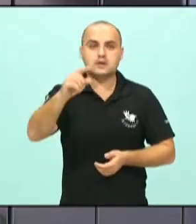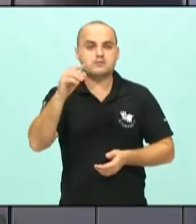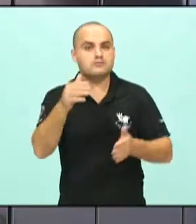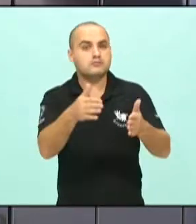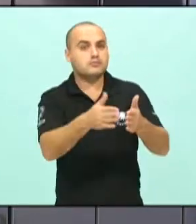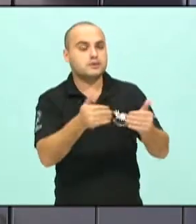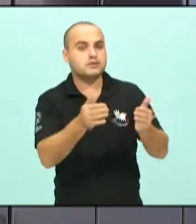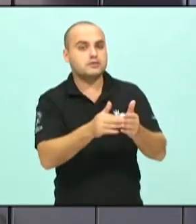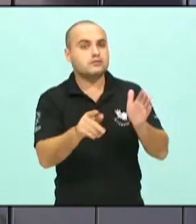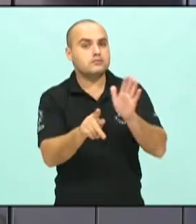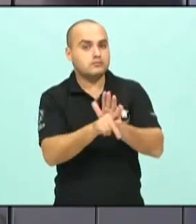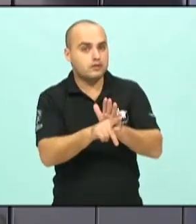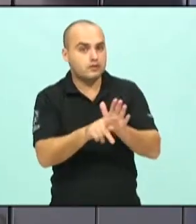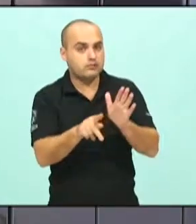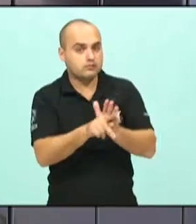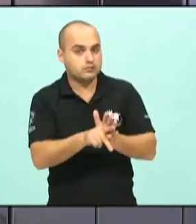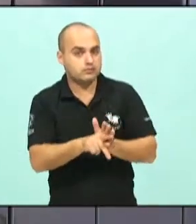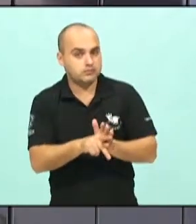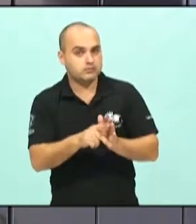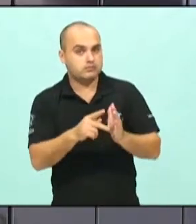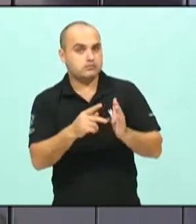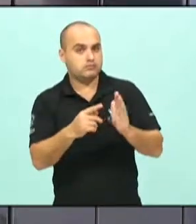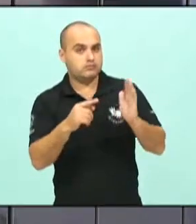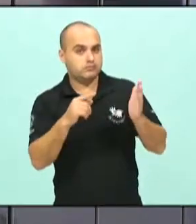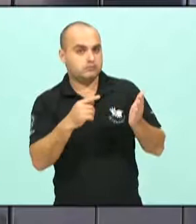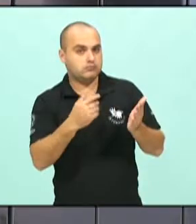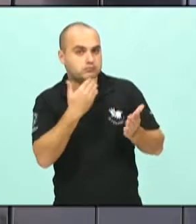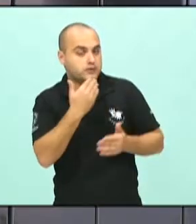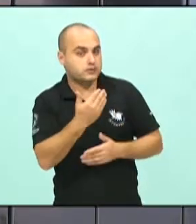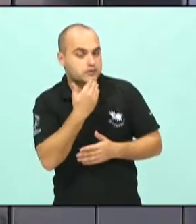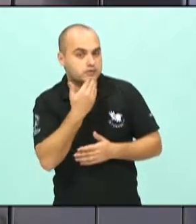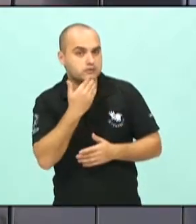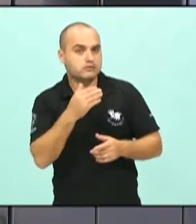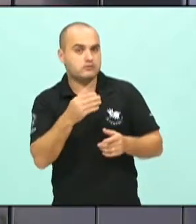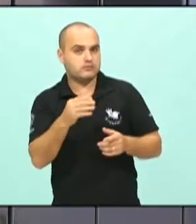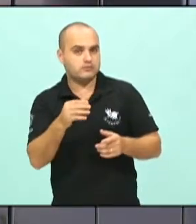indicação para a construção de uma unidade básica de saúde